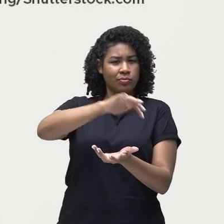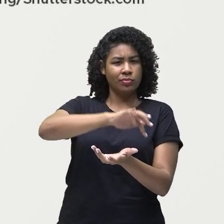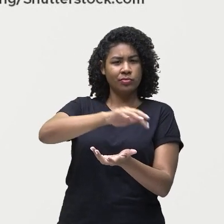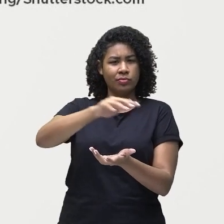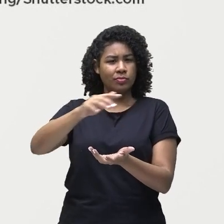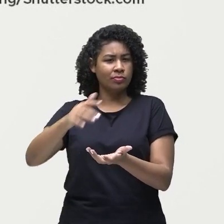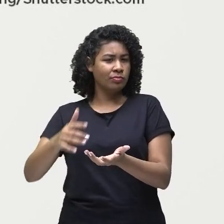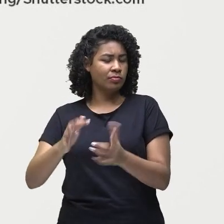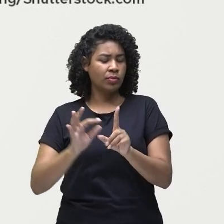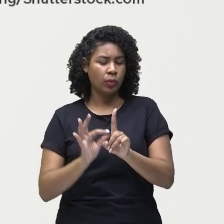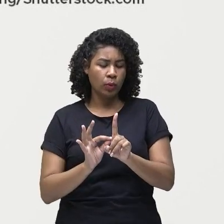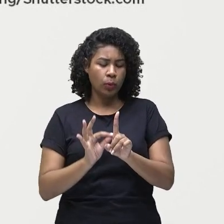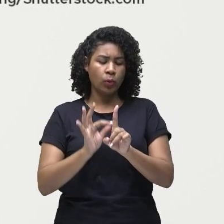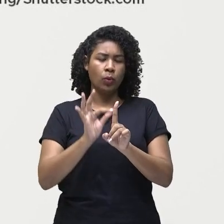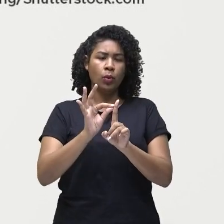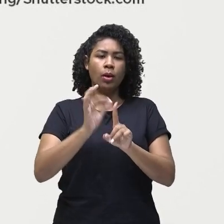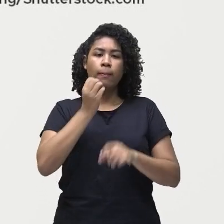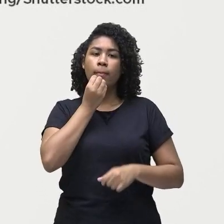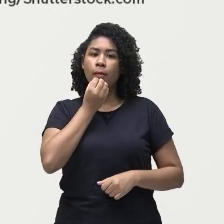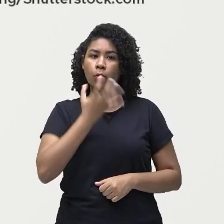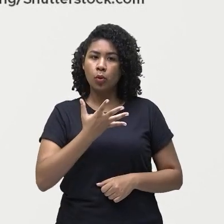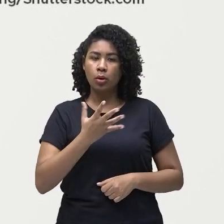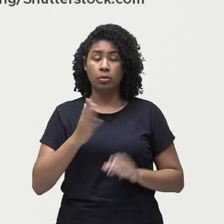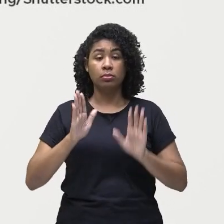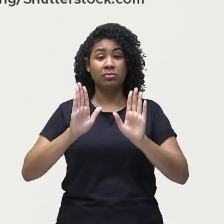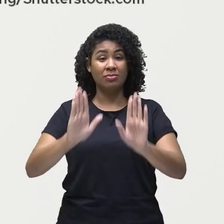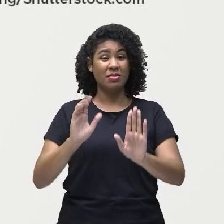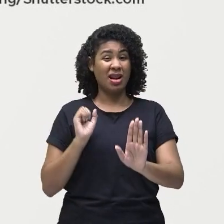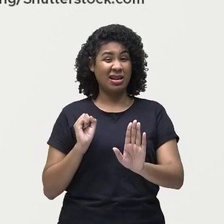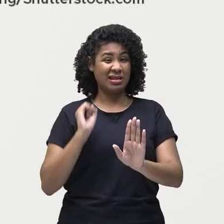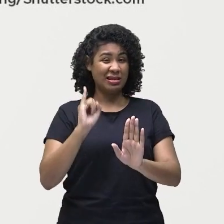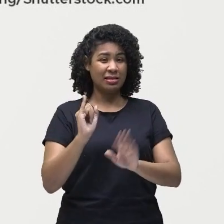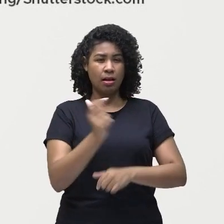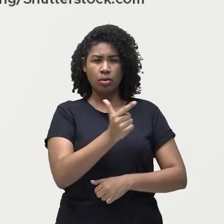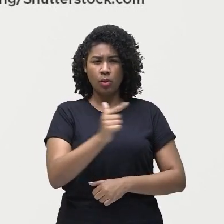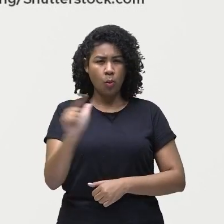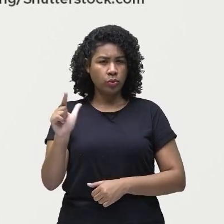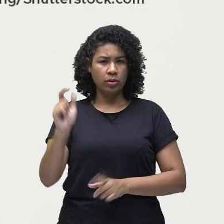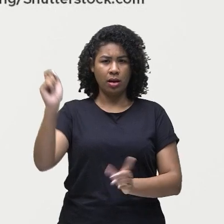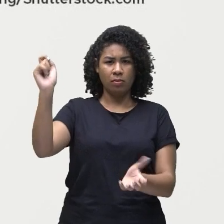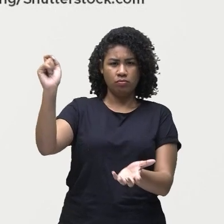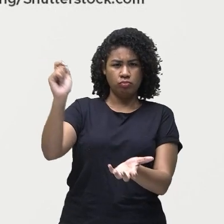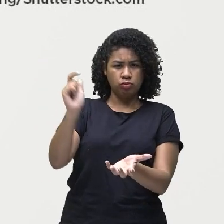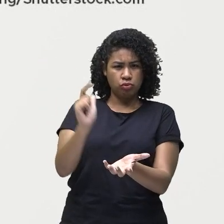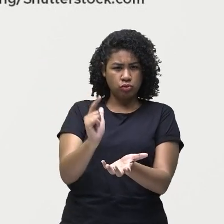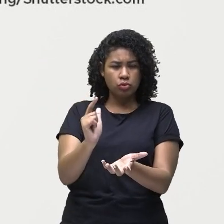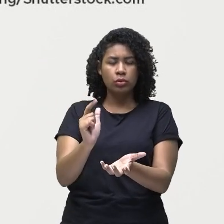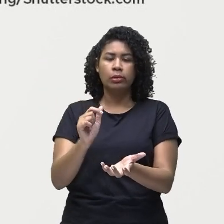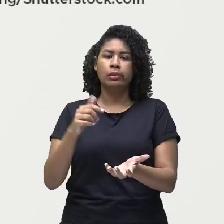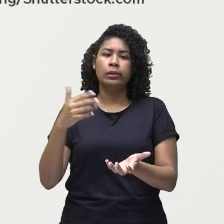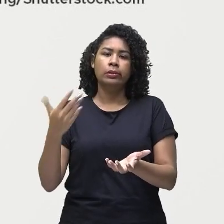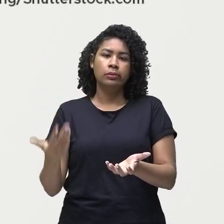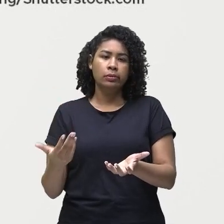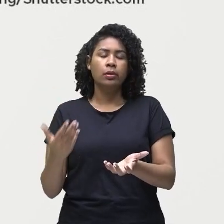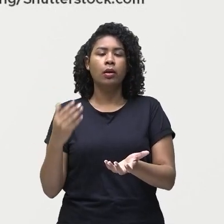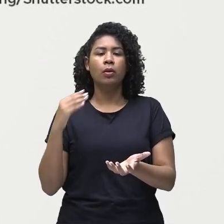os gases do efeito estufa, esse calor retornaria para a atmosfera